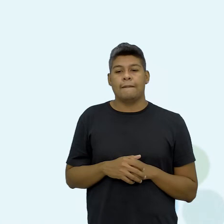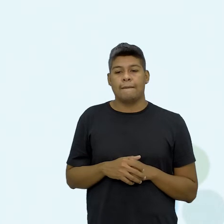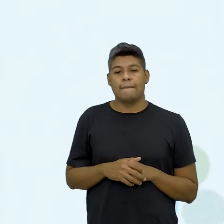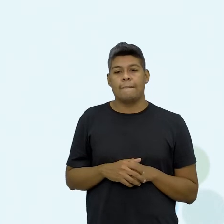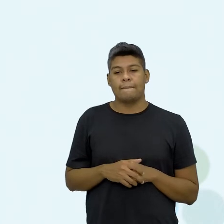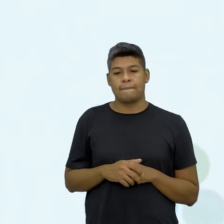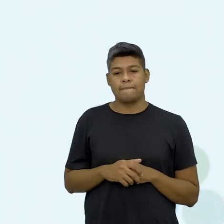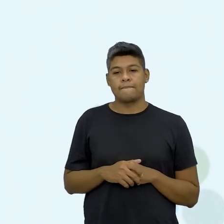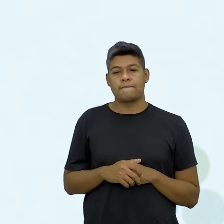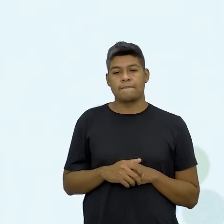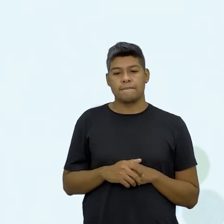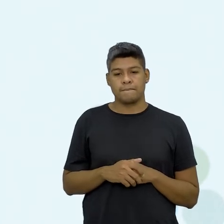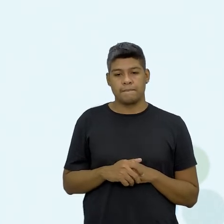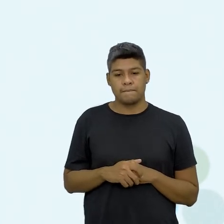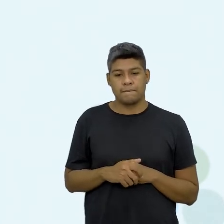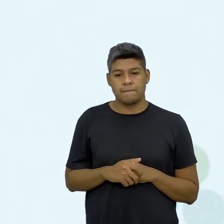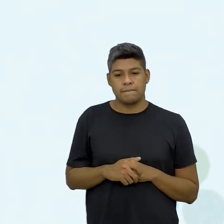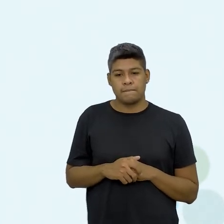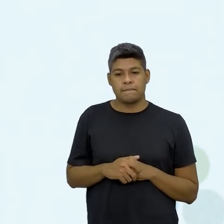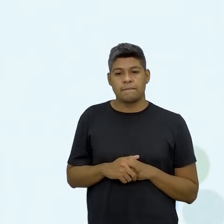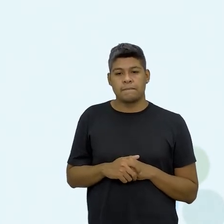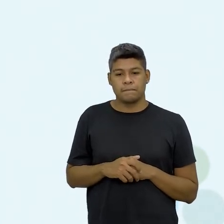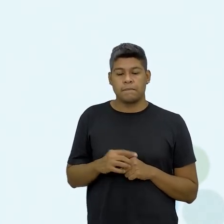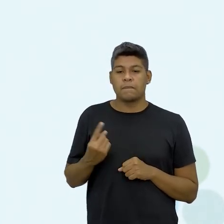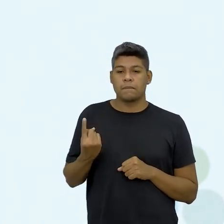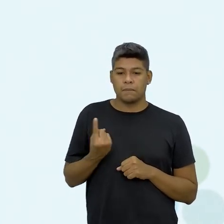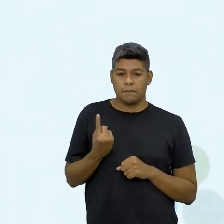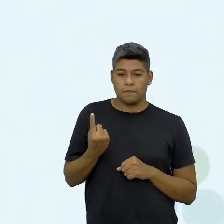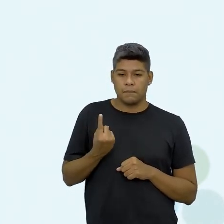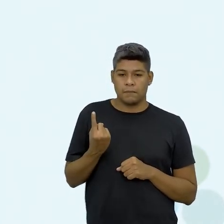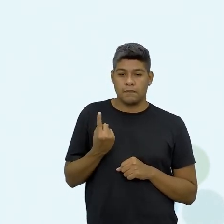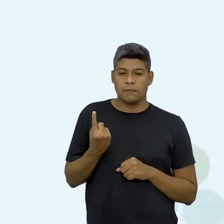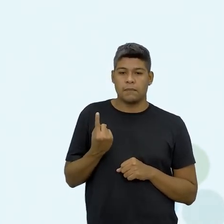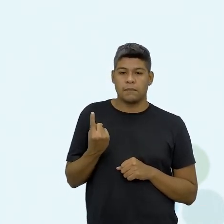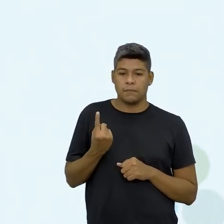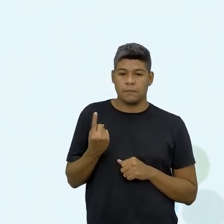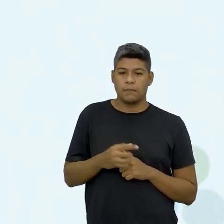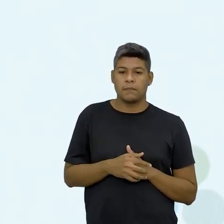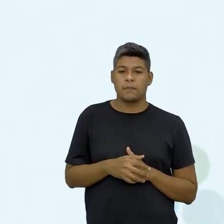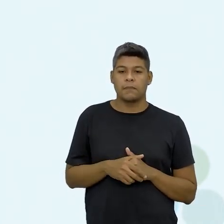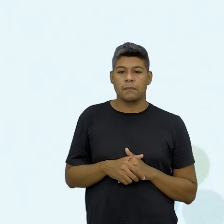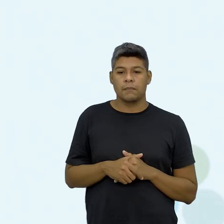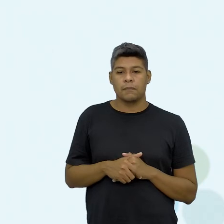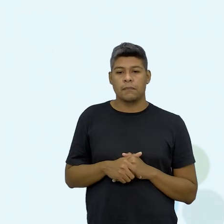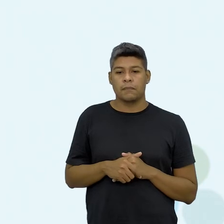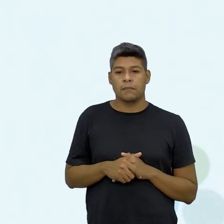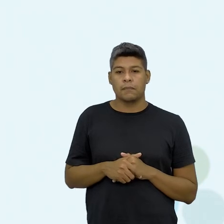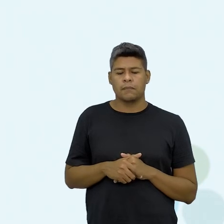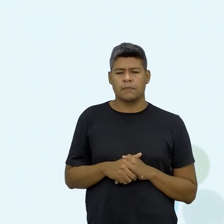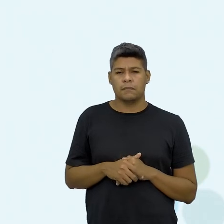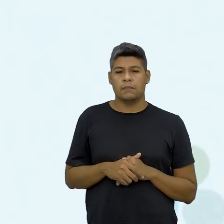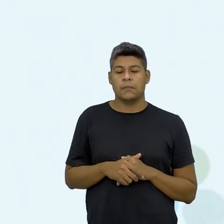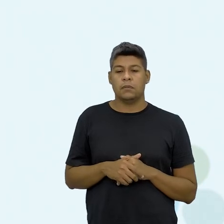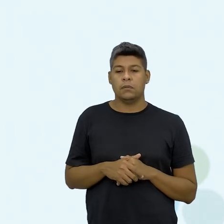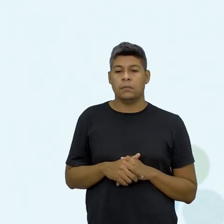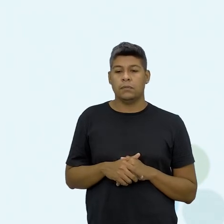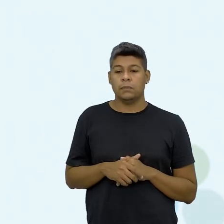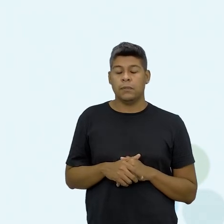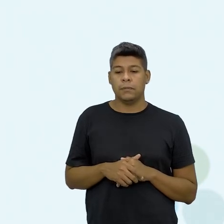consigo, aqui então aqui vai emprestar, vai ficar R$ 11. R$ para R$ 11, R$ 6, 7, 8, 9, 10, 11,